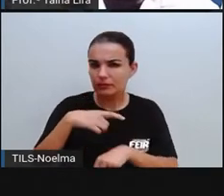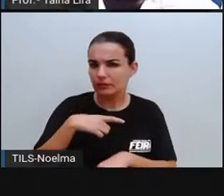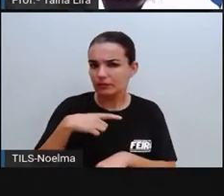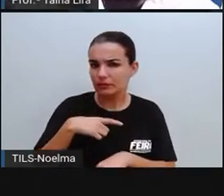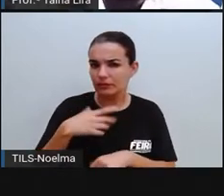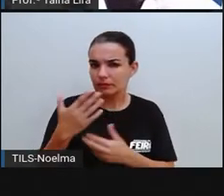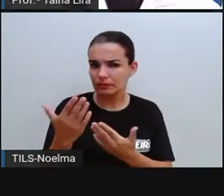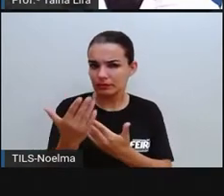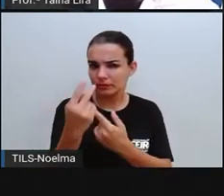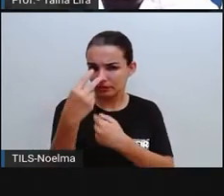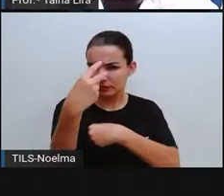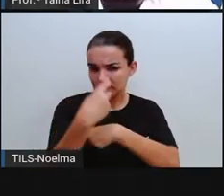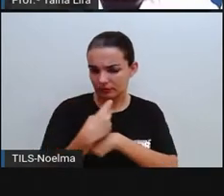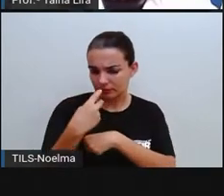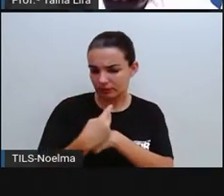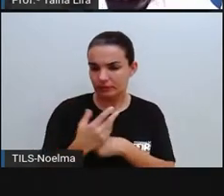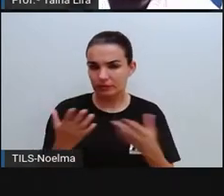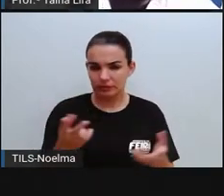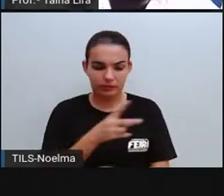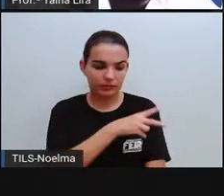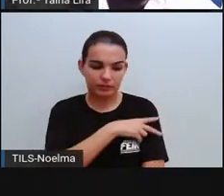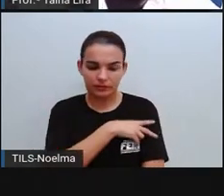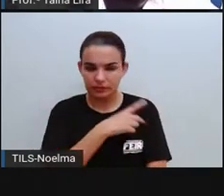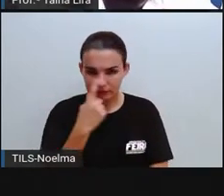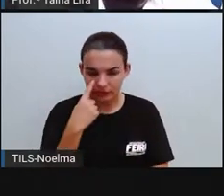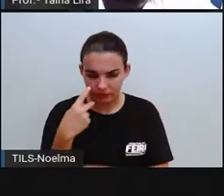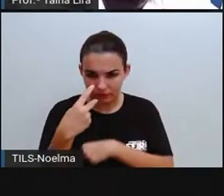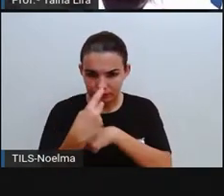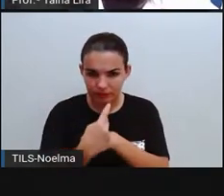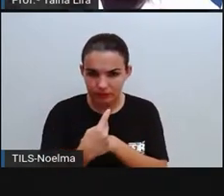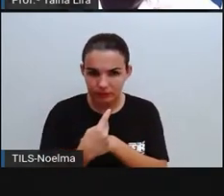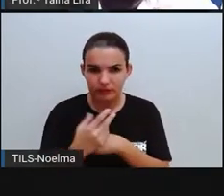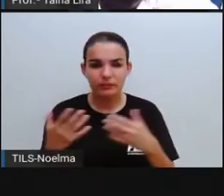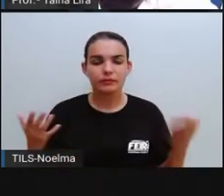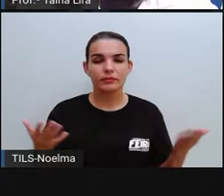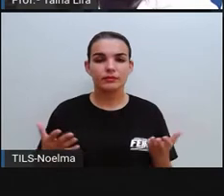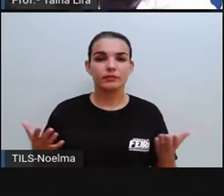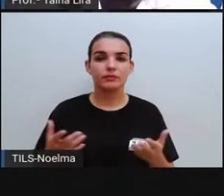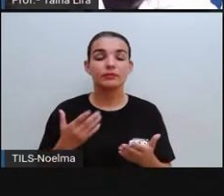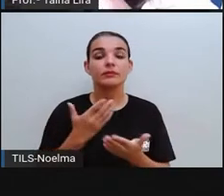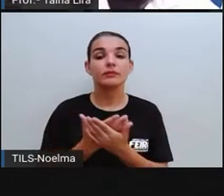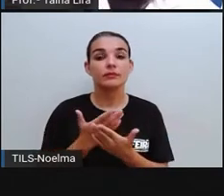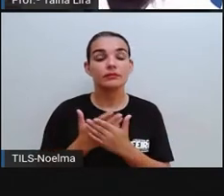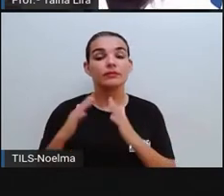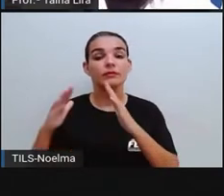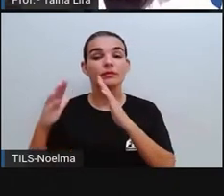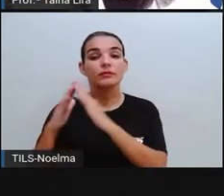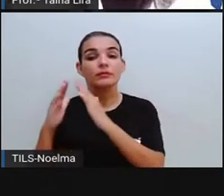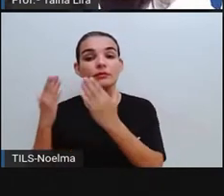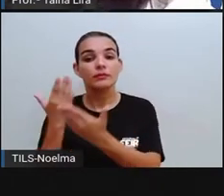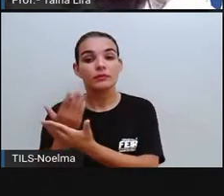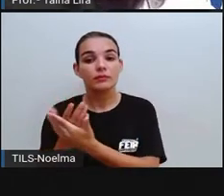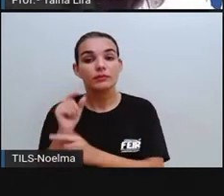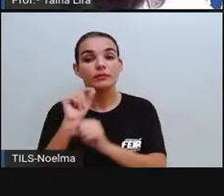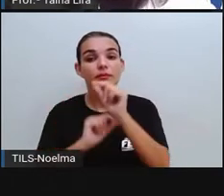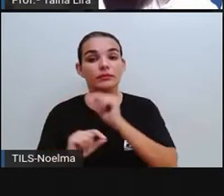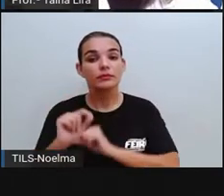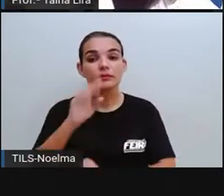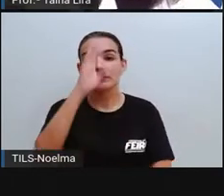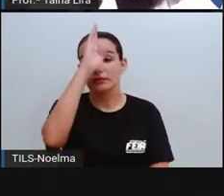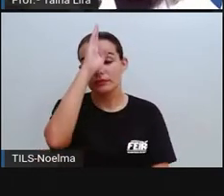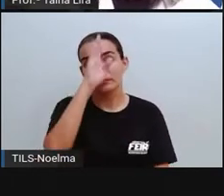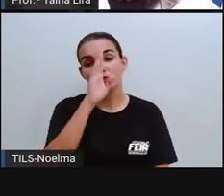me assistindo, os alunos do segundo ano da rede municipal de Feira de Santana, estudam em escolas que são